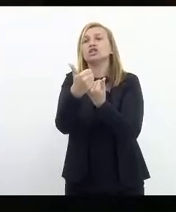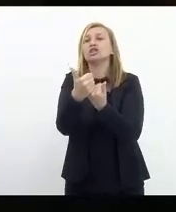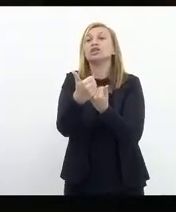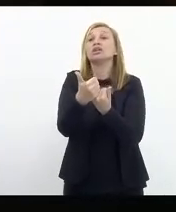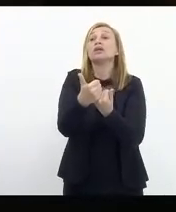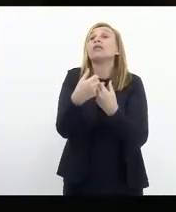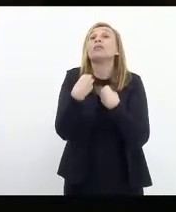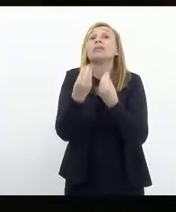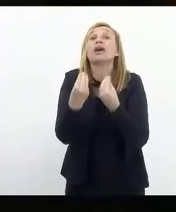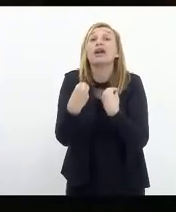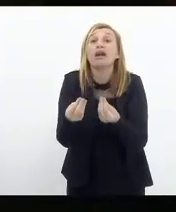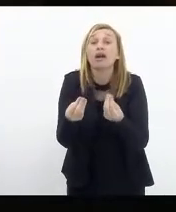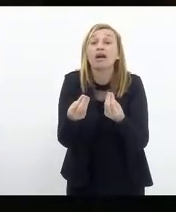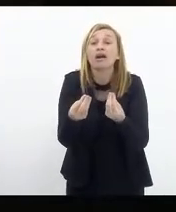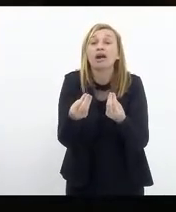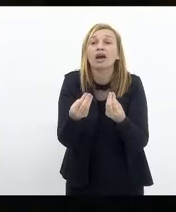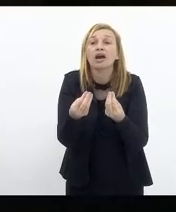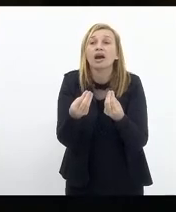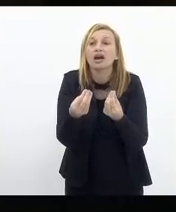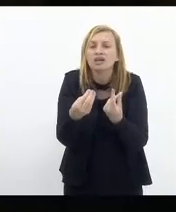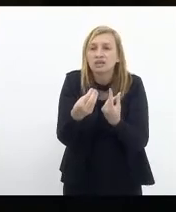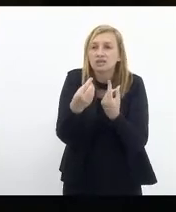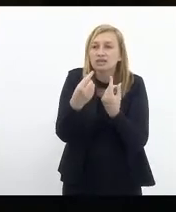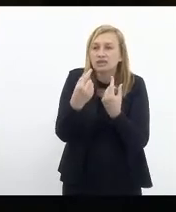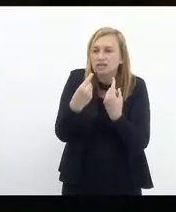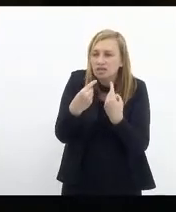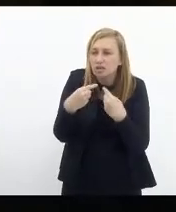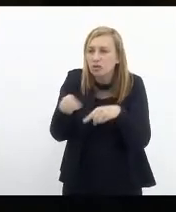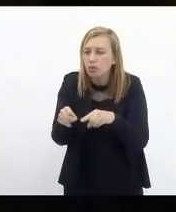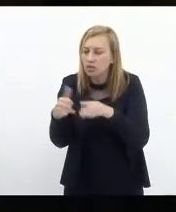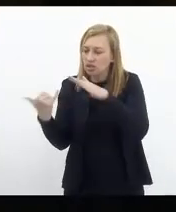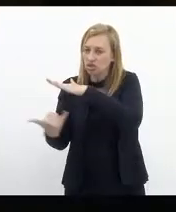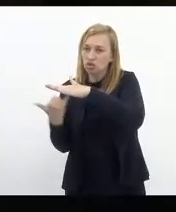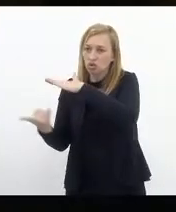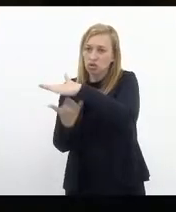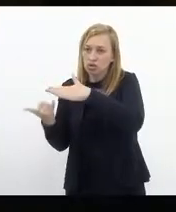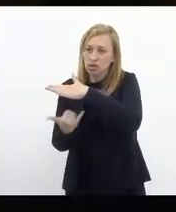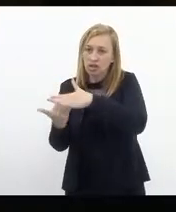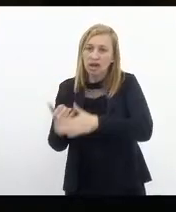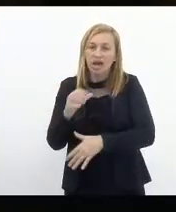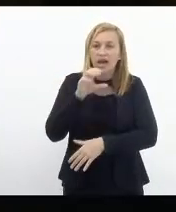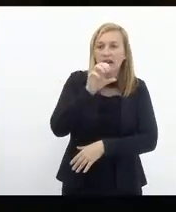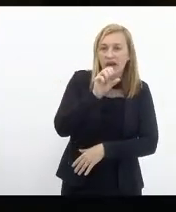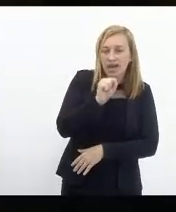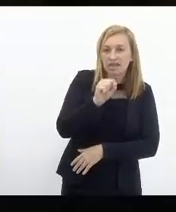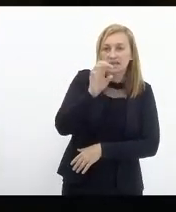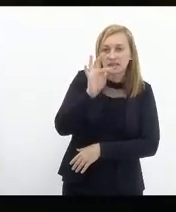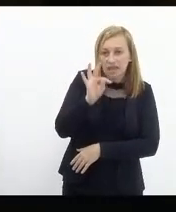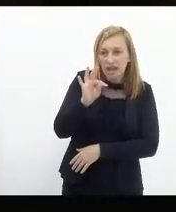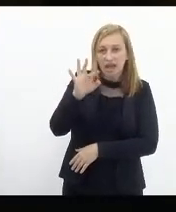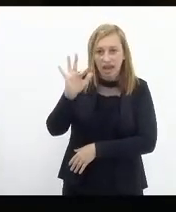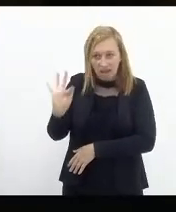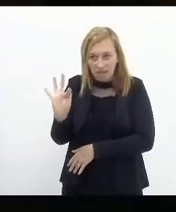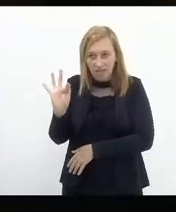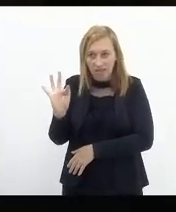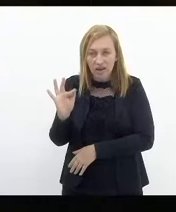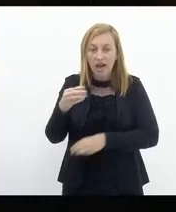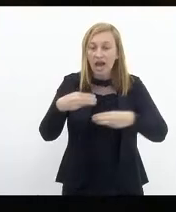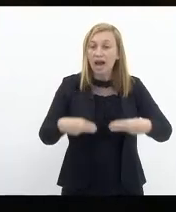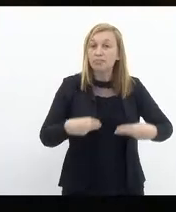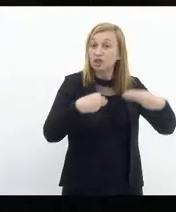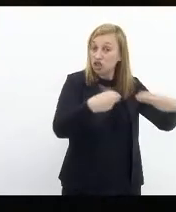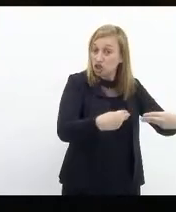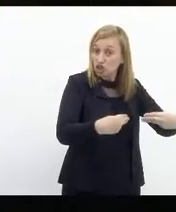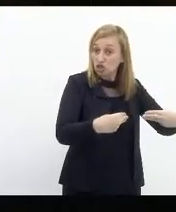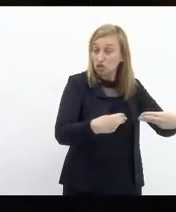para ameaçar as instituições, seja o STF, seja a ministros e